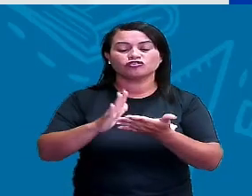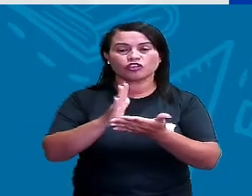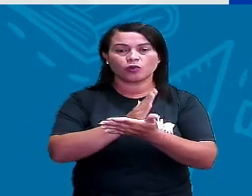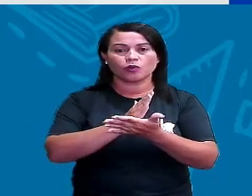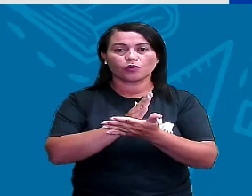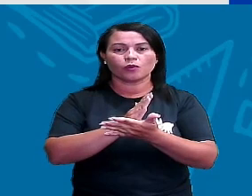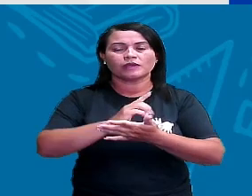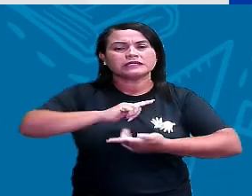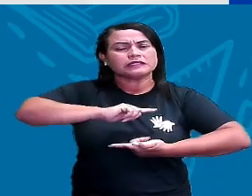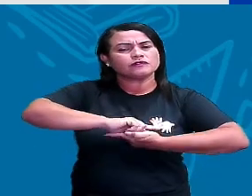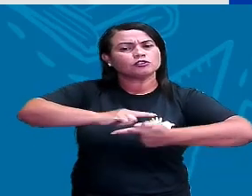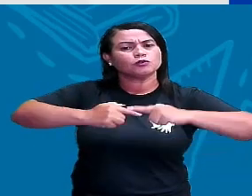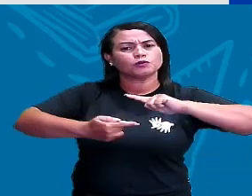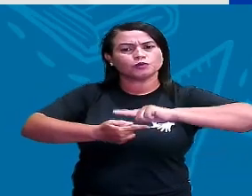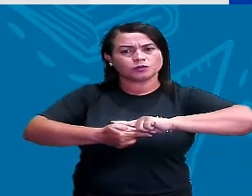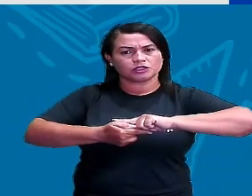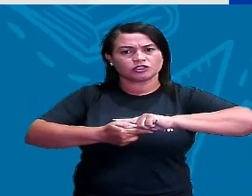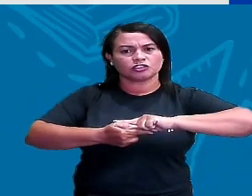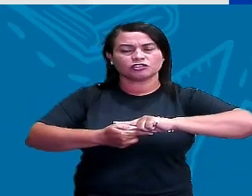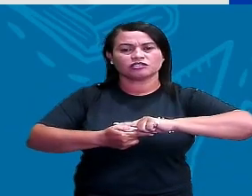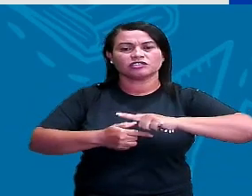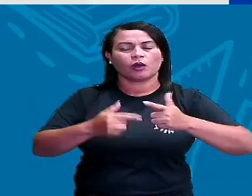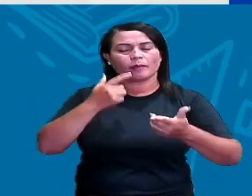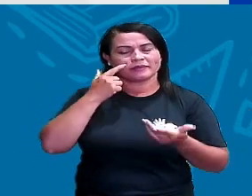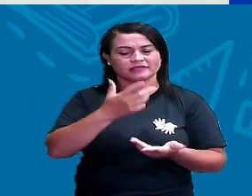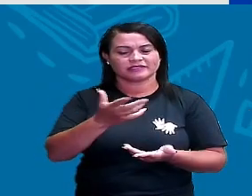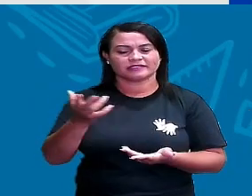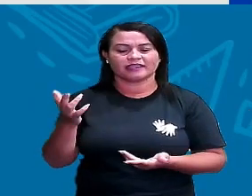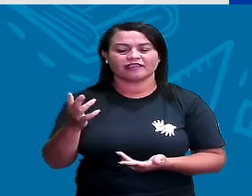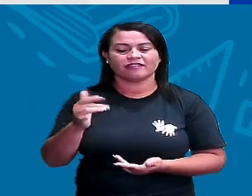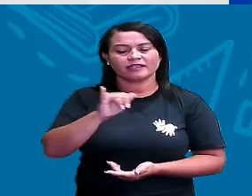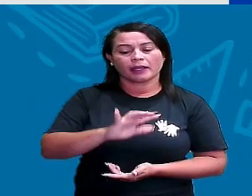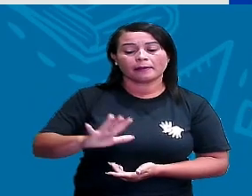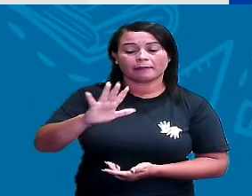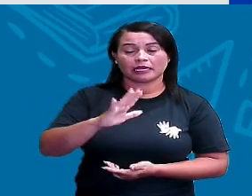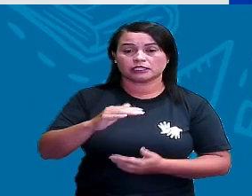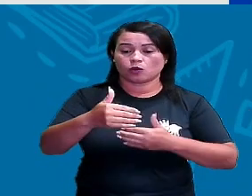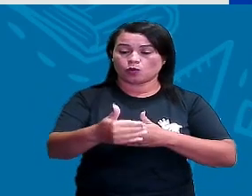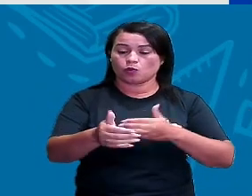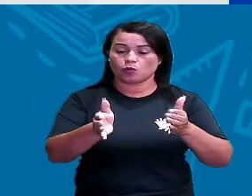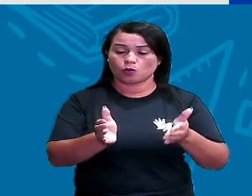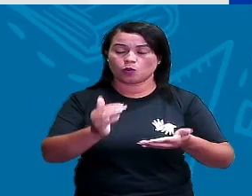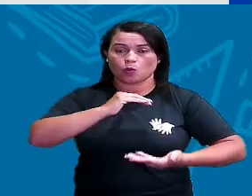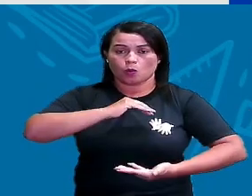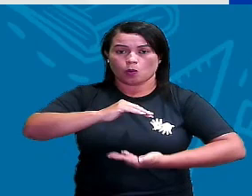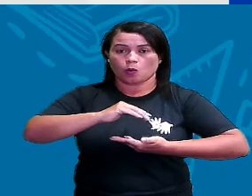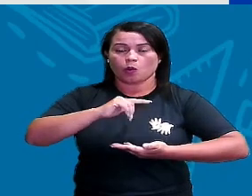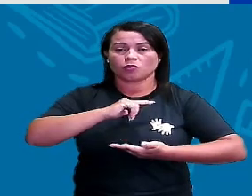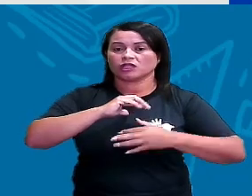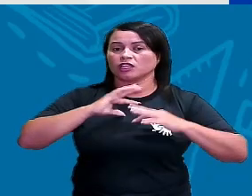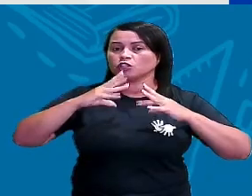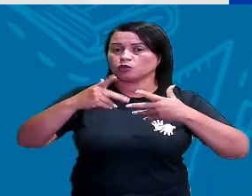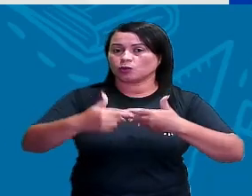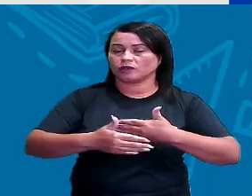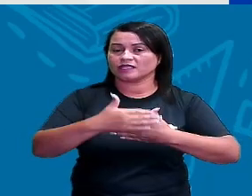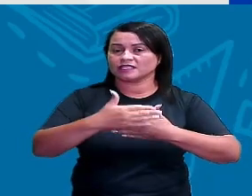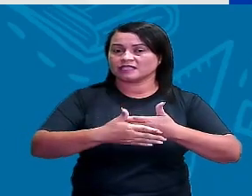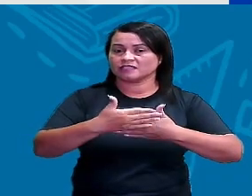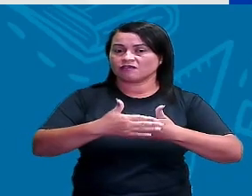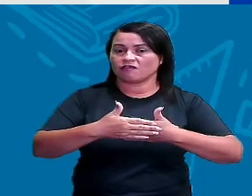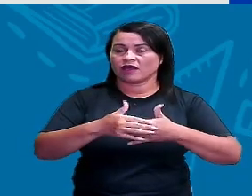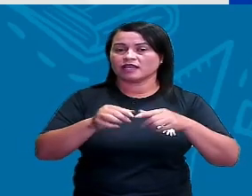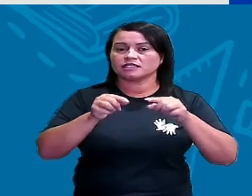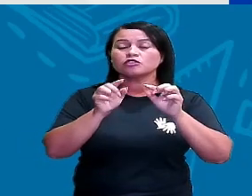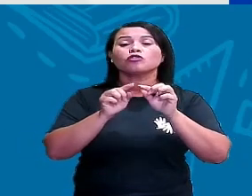geométricas, de alguns sólidos geométricos. Então, o cubo tem todas as faces em forma de quadrado.